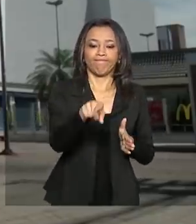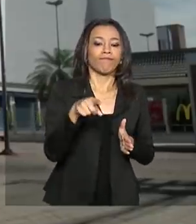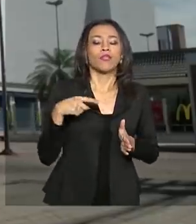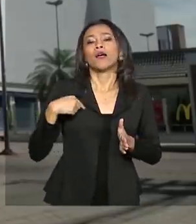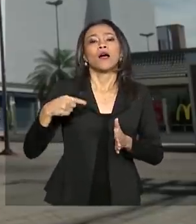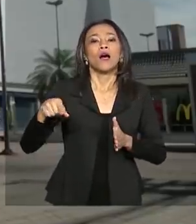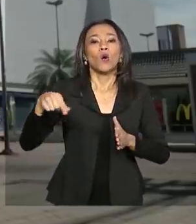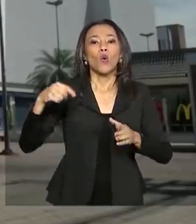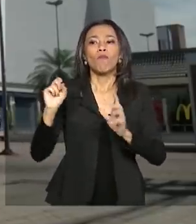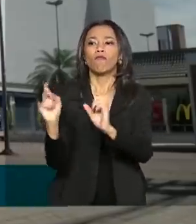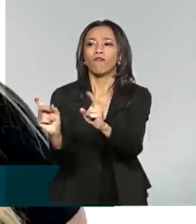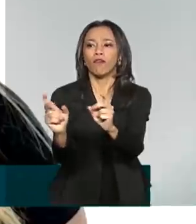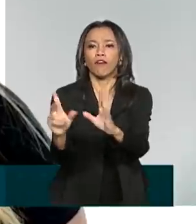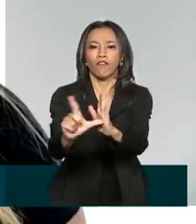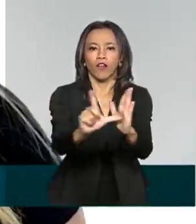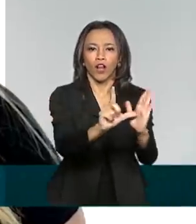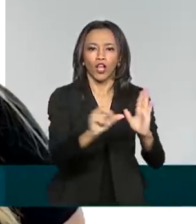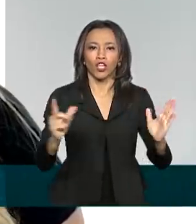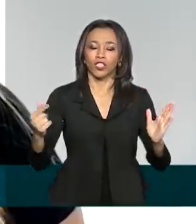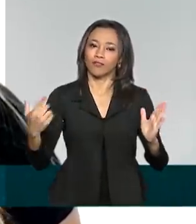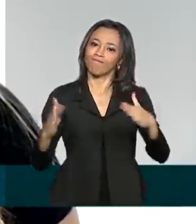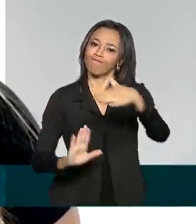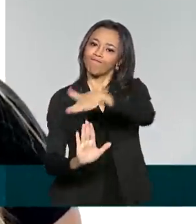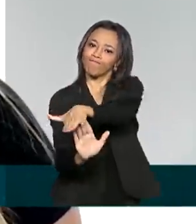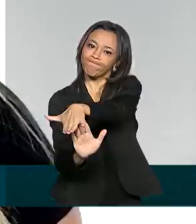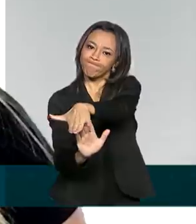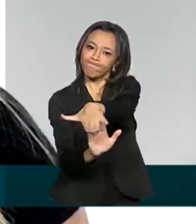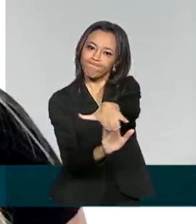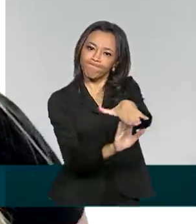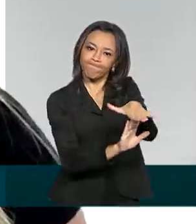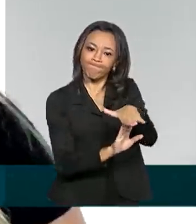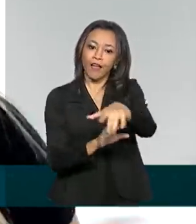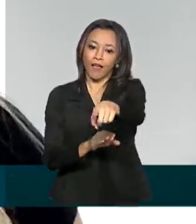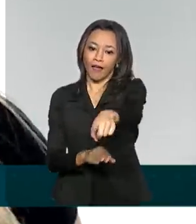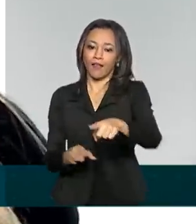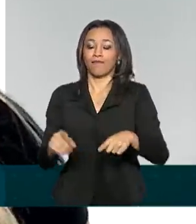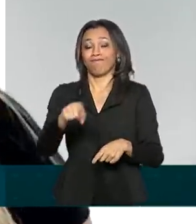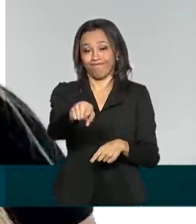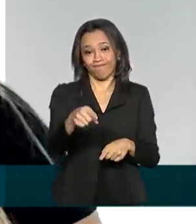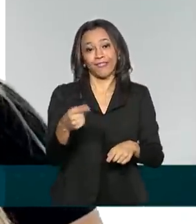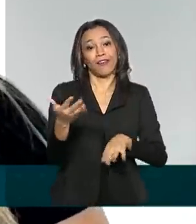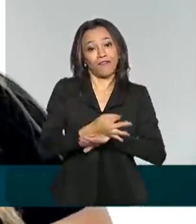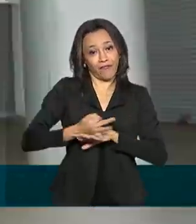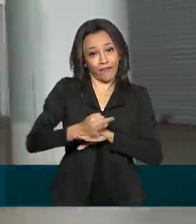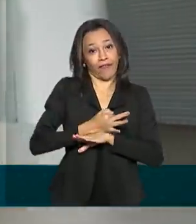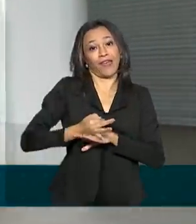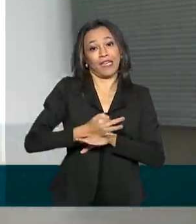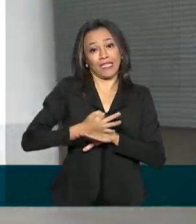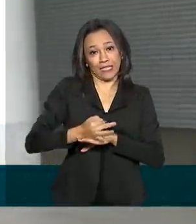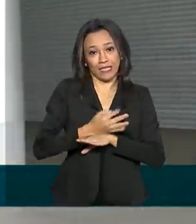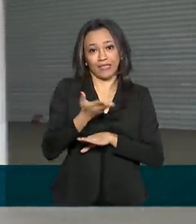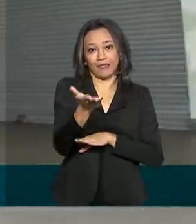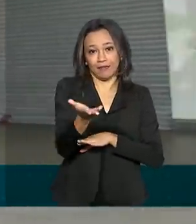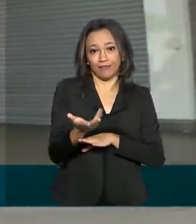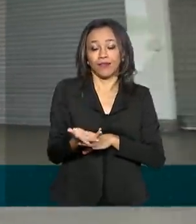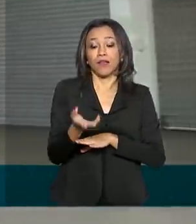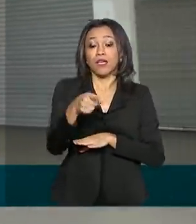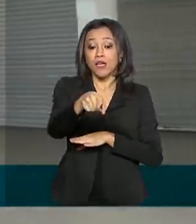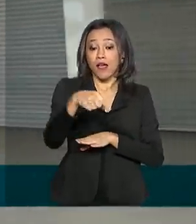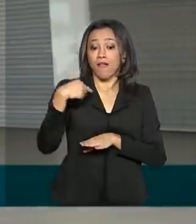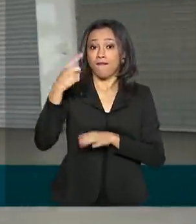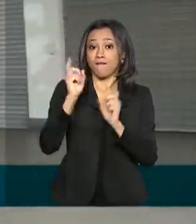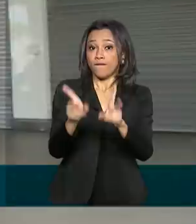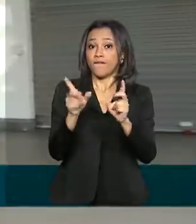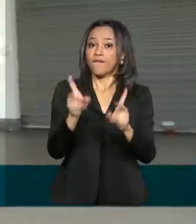comércio suspensas, primeiro, a Ana entrou em férias coletivas. Agora, ela que é vendedora em um